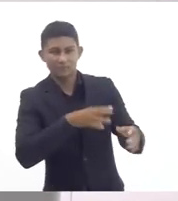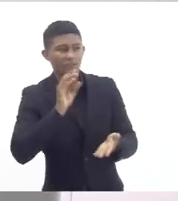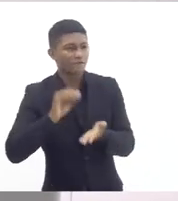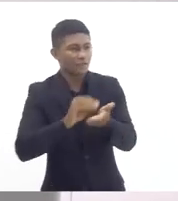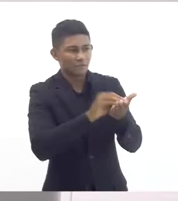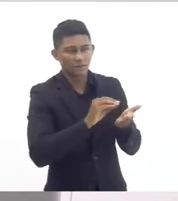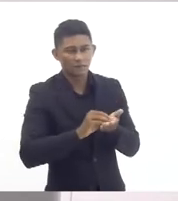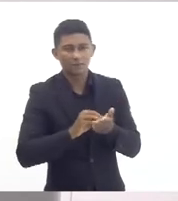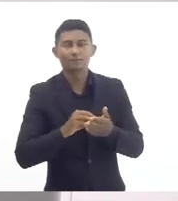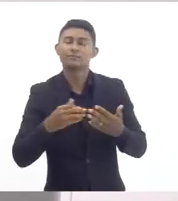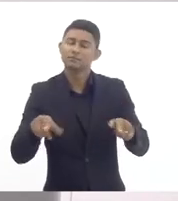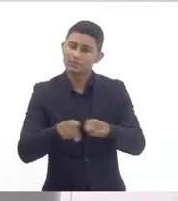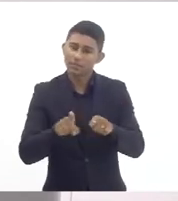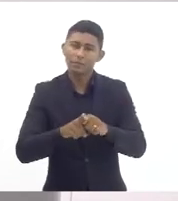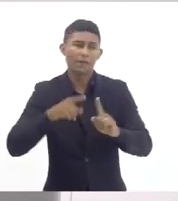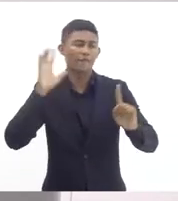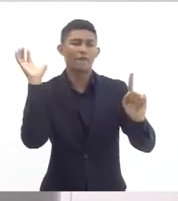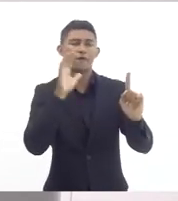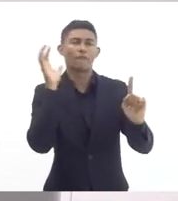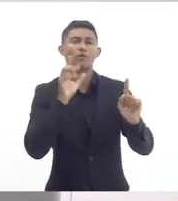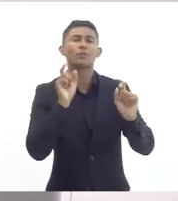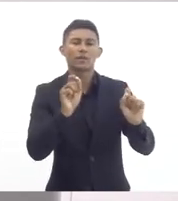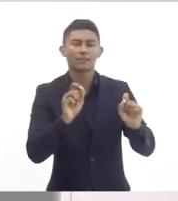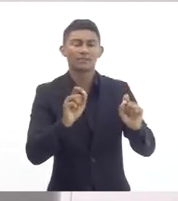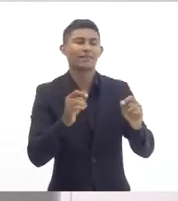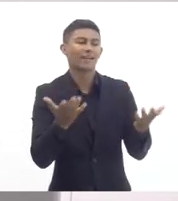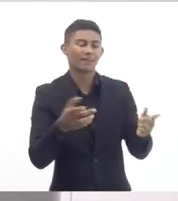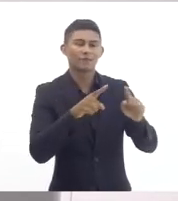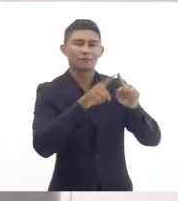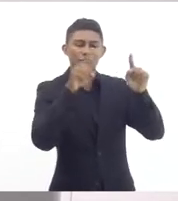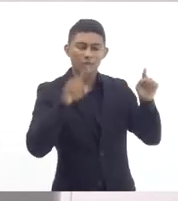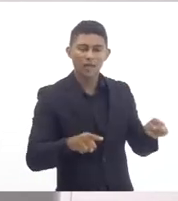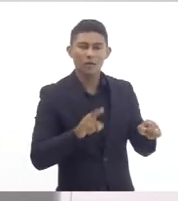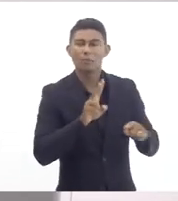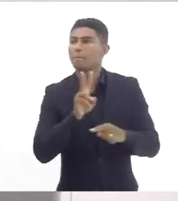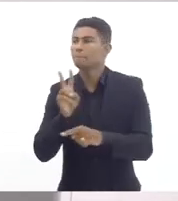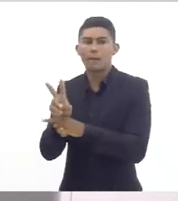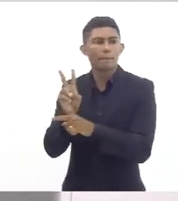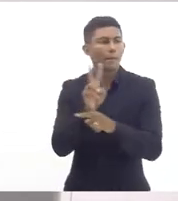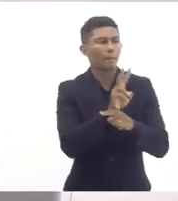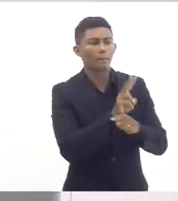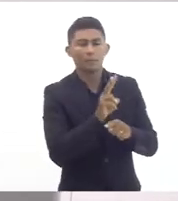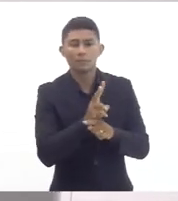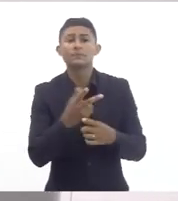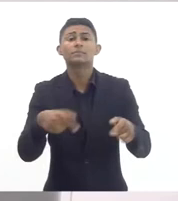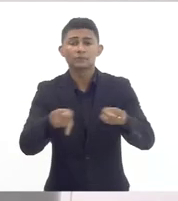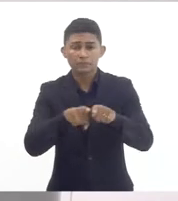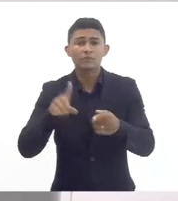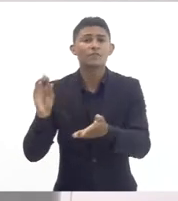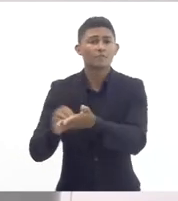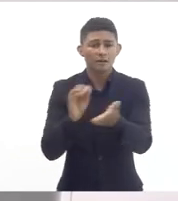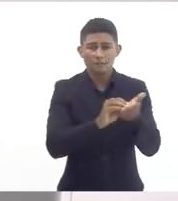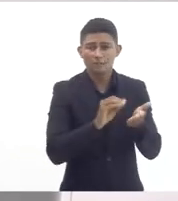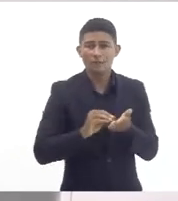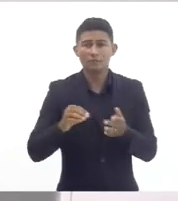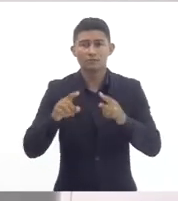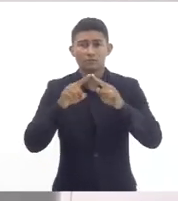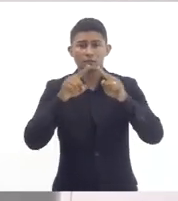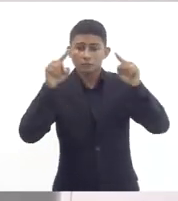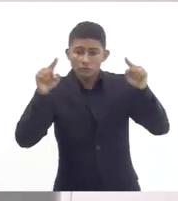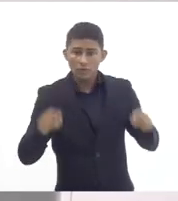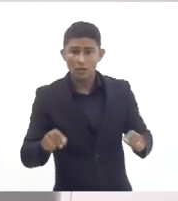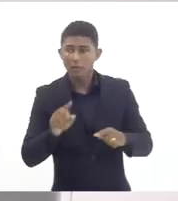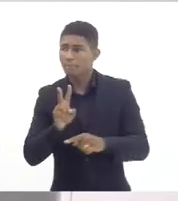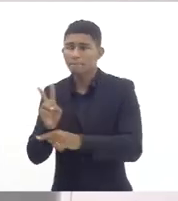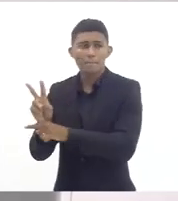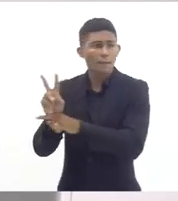e também tem falta de inspetores quando tem falta de inspetores esse menino ou essa menina eles ficam sem